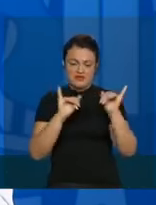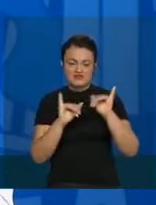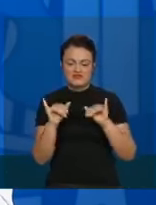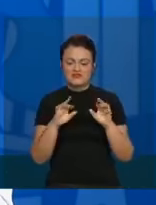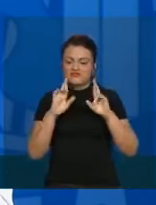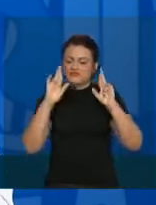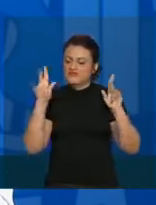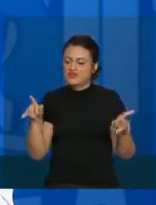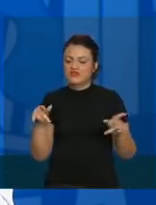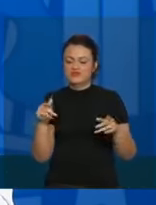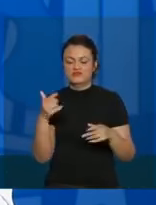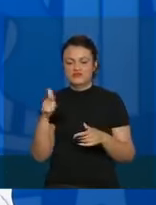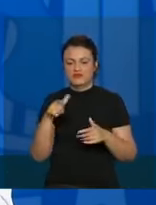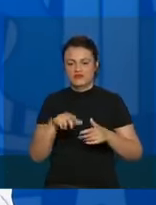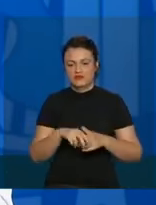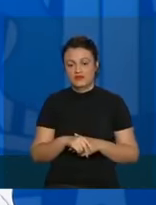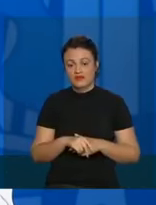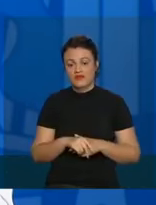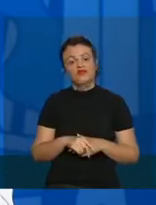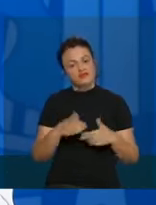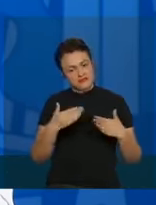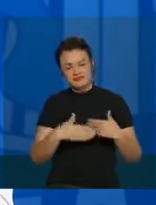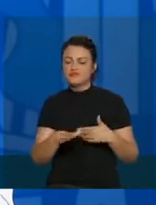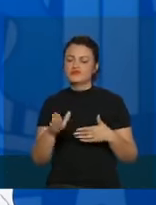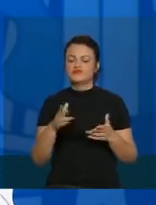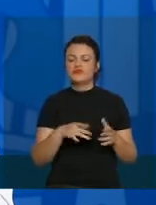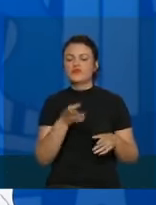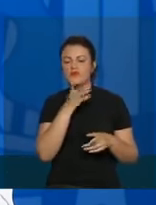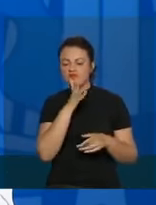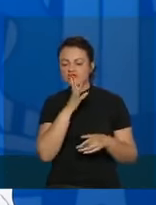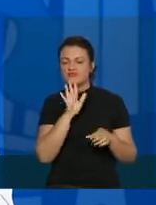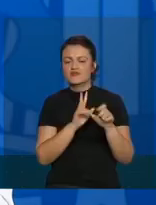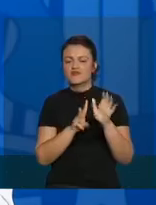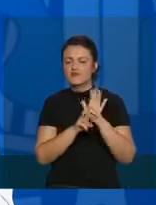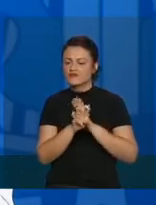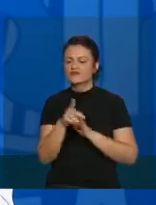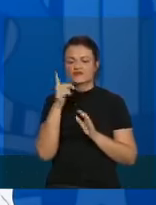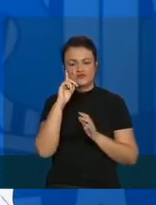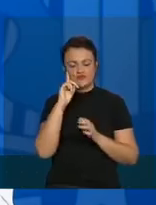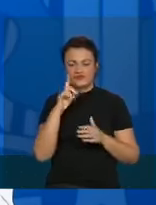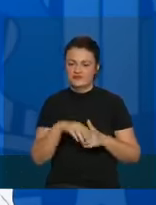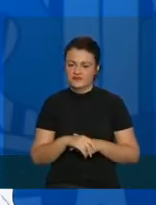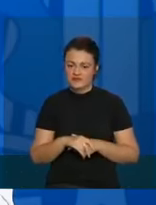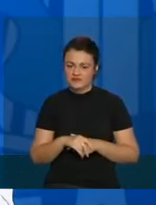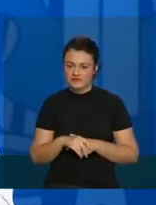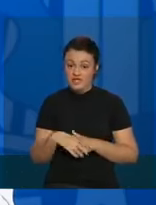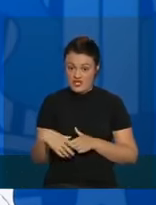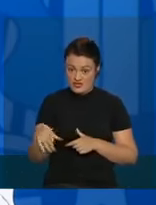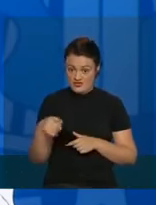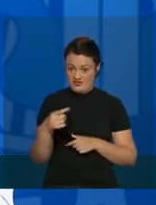diferente do que tem. E vamos conhecendo o vírus dia após dia. Nós não somos